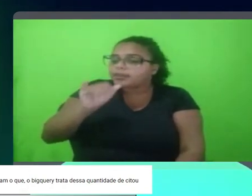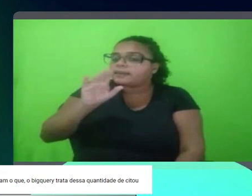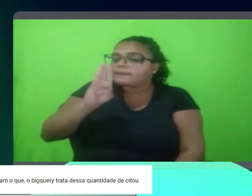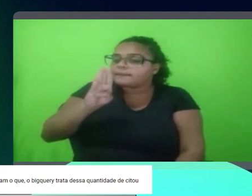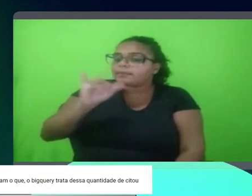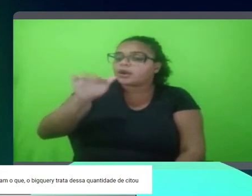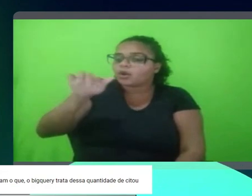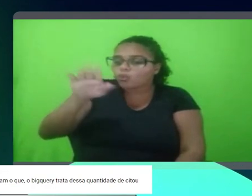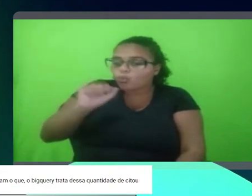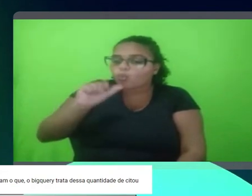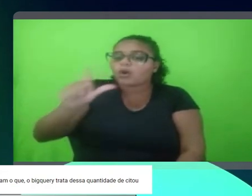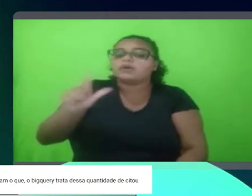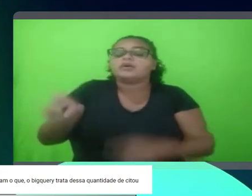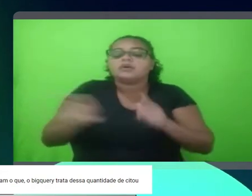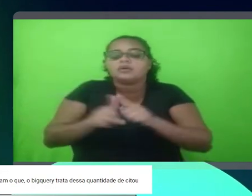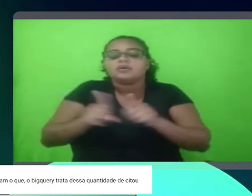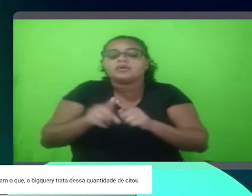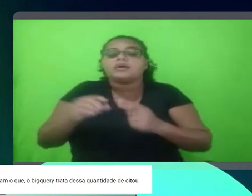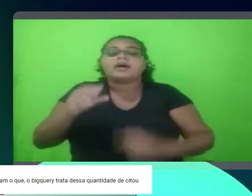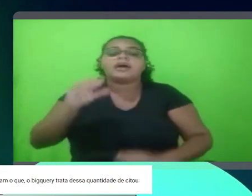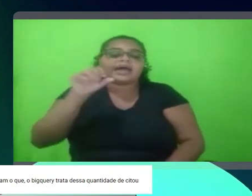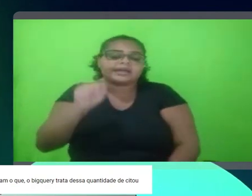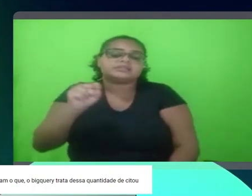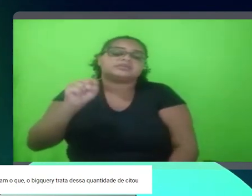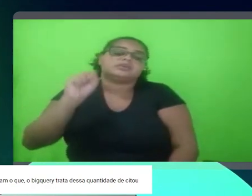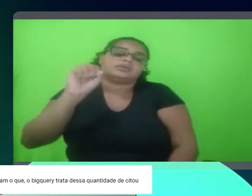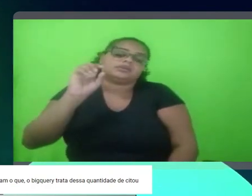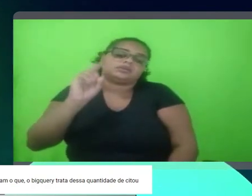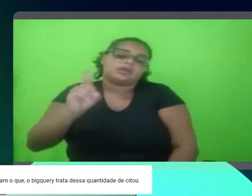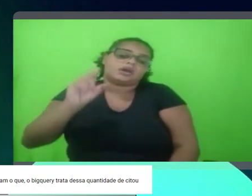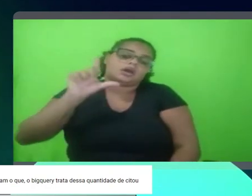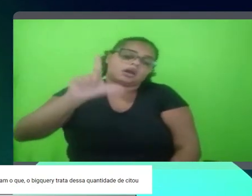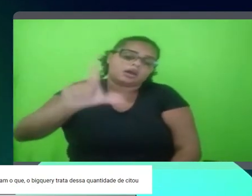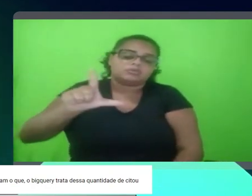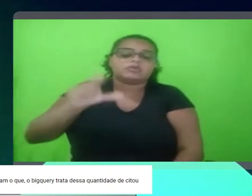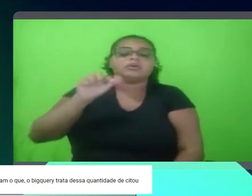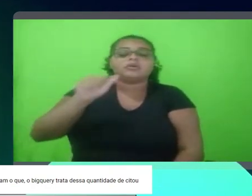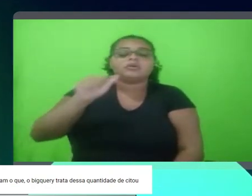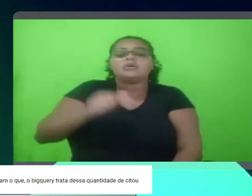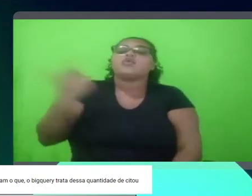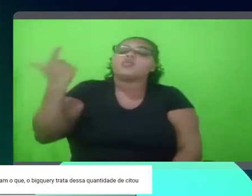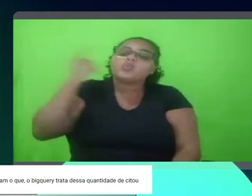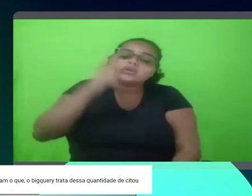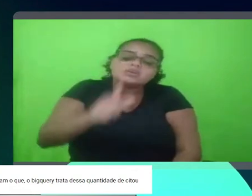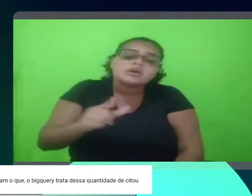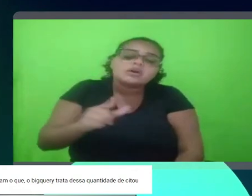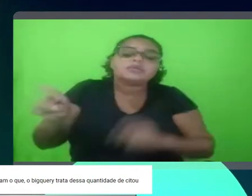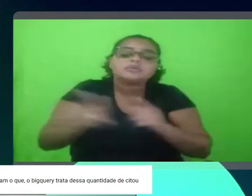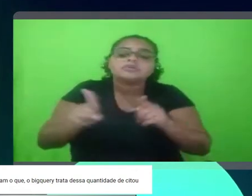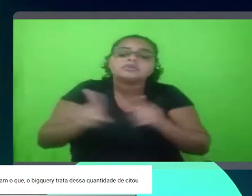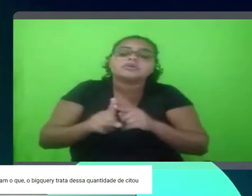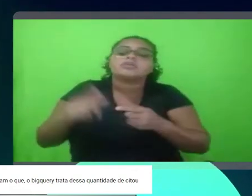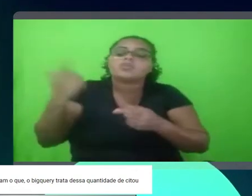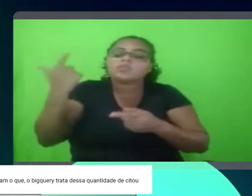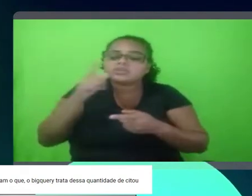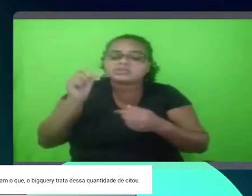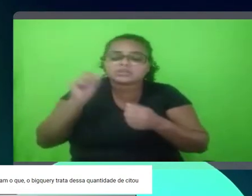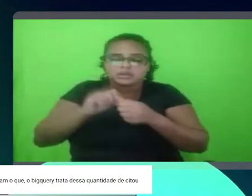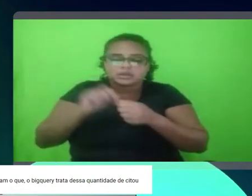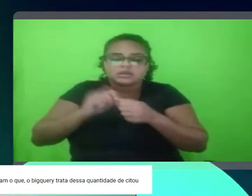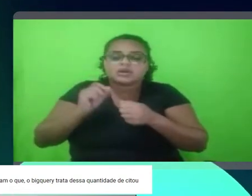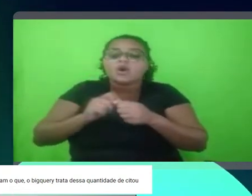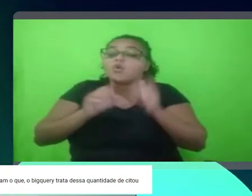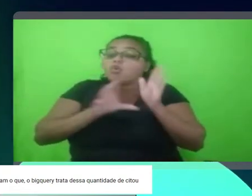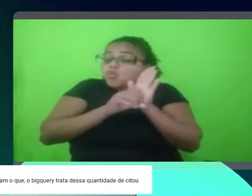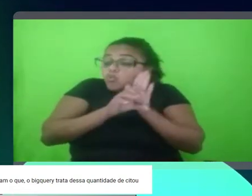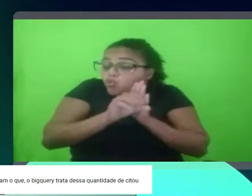é, que basicamente é SQL na Cloud, né, é, é você pegar e, é, paralelizar as coisas, né, acho